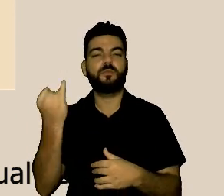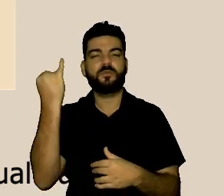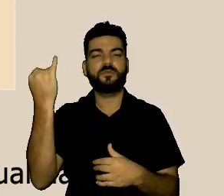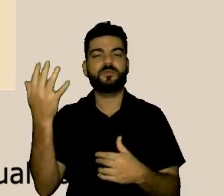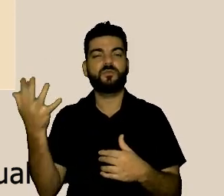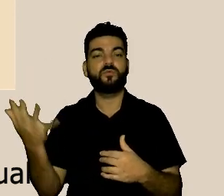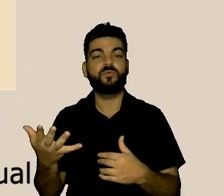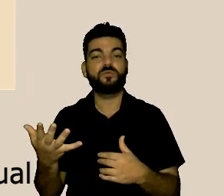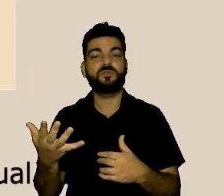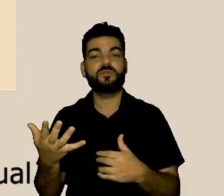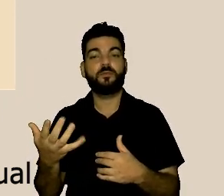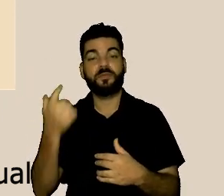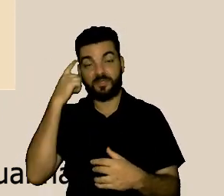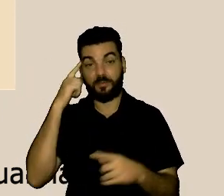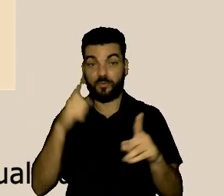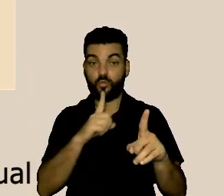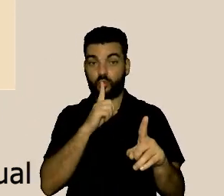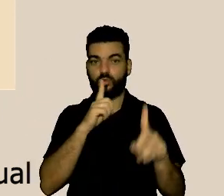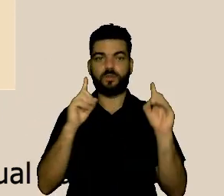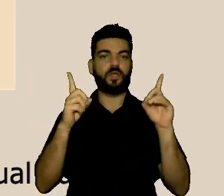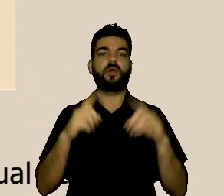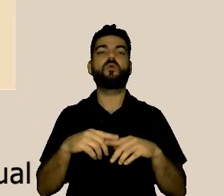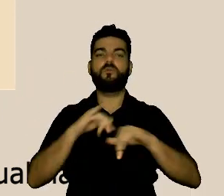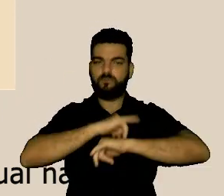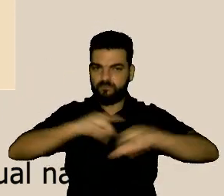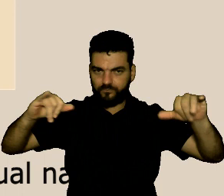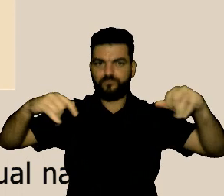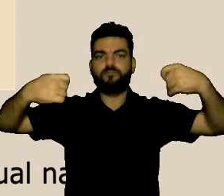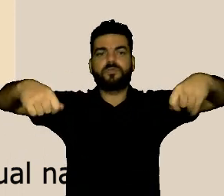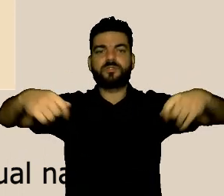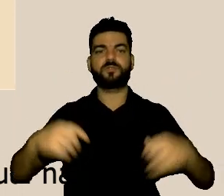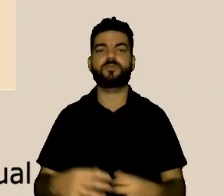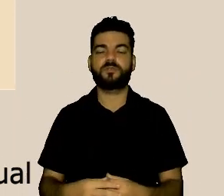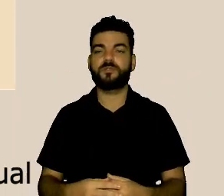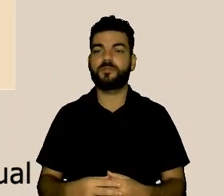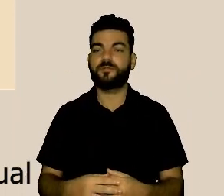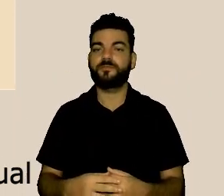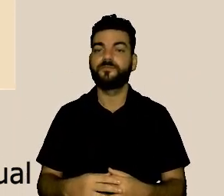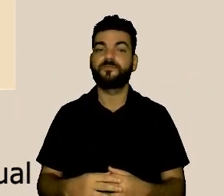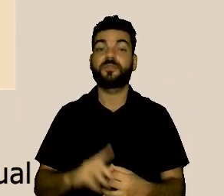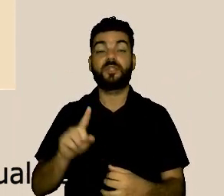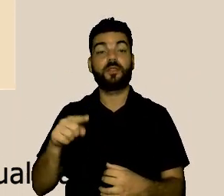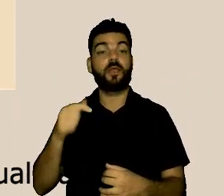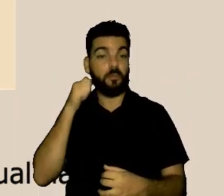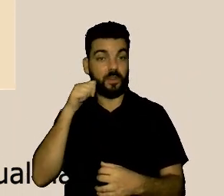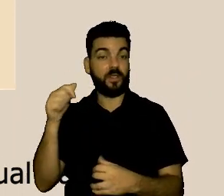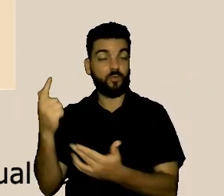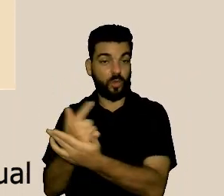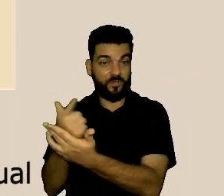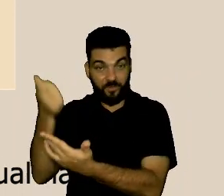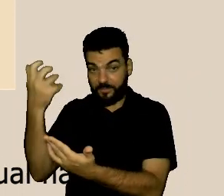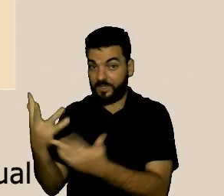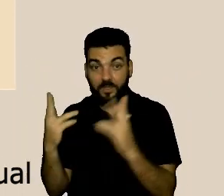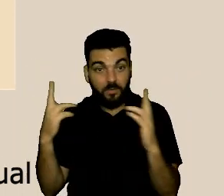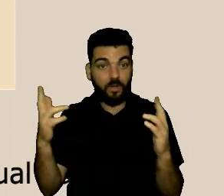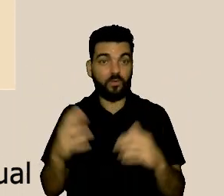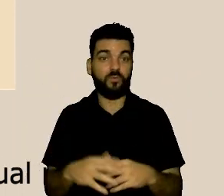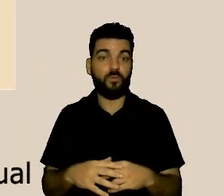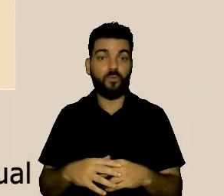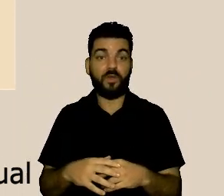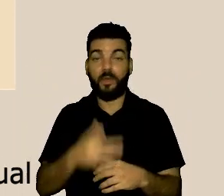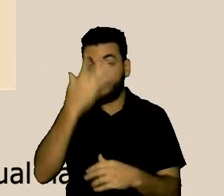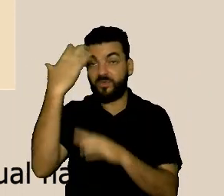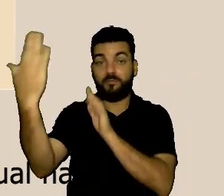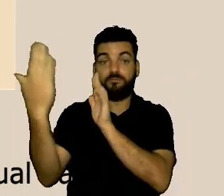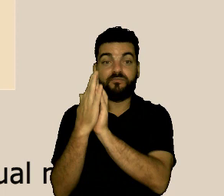romper o silêncio e a doutora Margarida fala isso, que quando ela ouvia as pessoas era